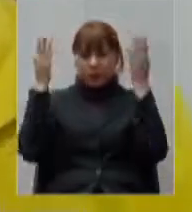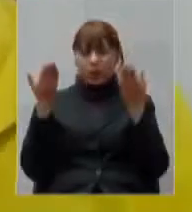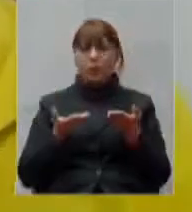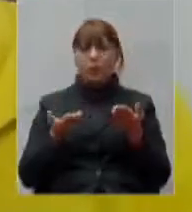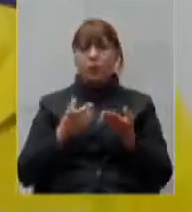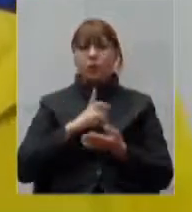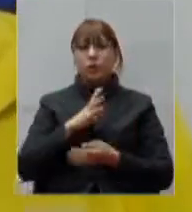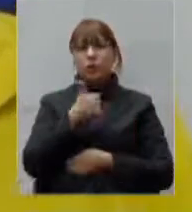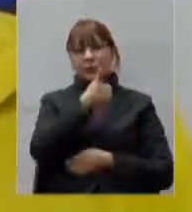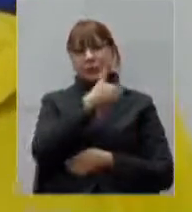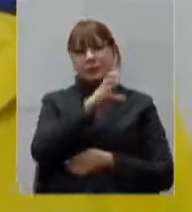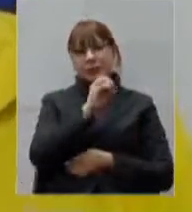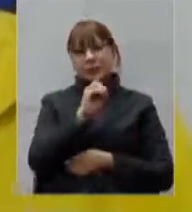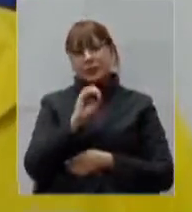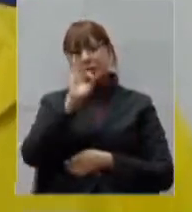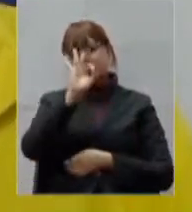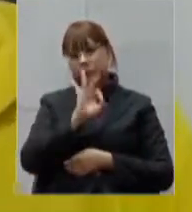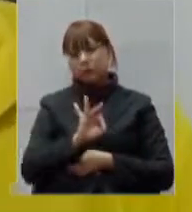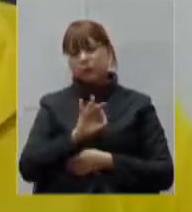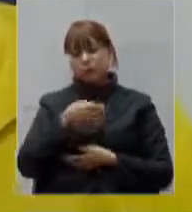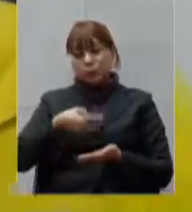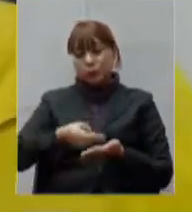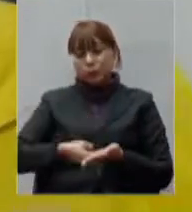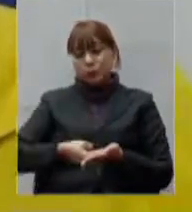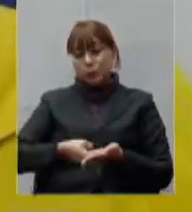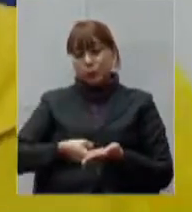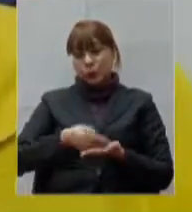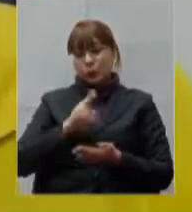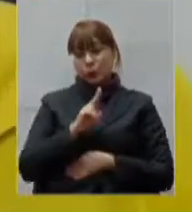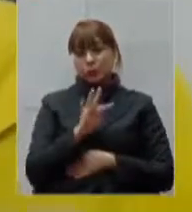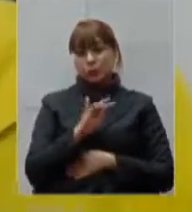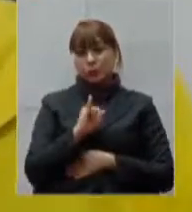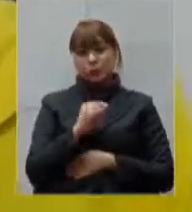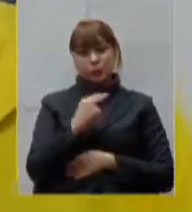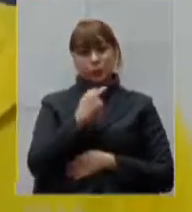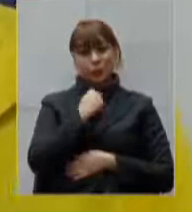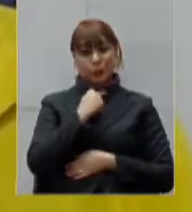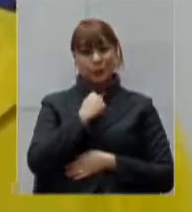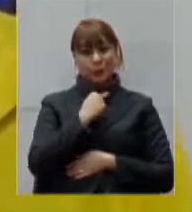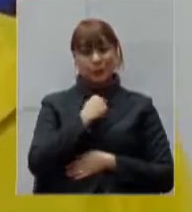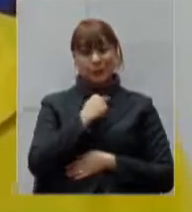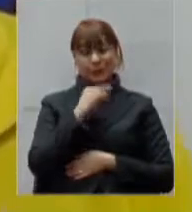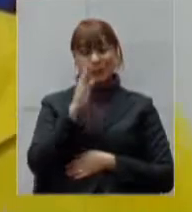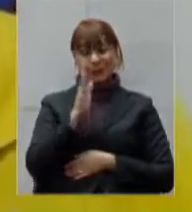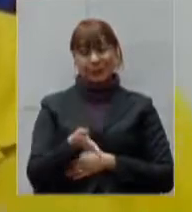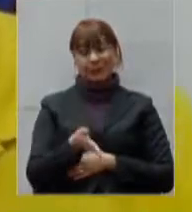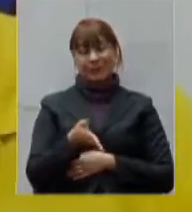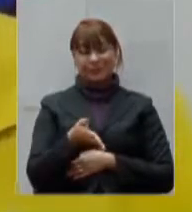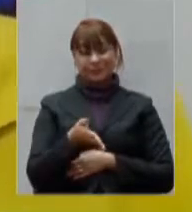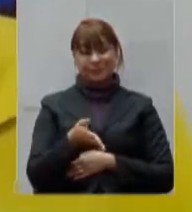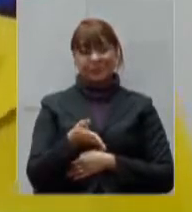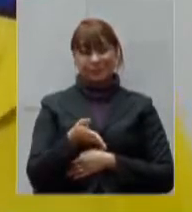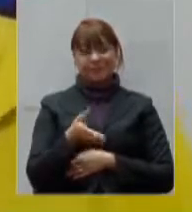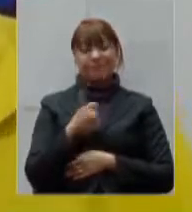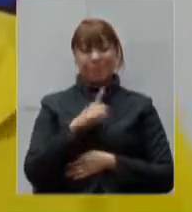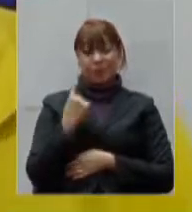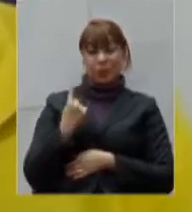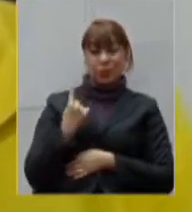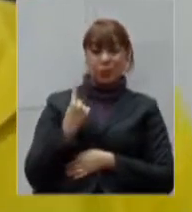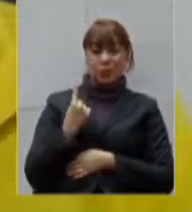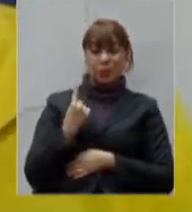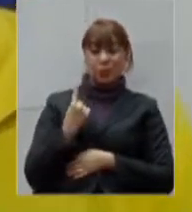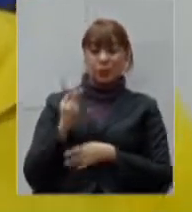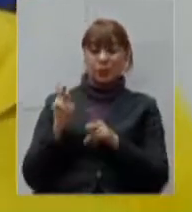% dos nossos leites de UTI totalmente ocupados, inclusive, temos um paciente que está guardando, ele está